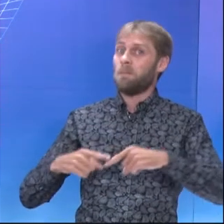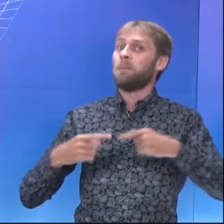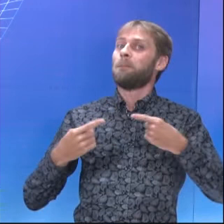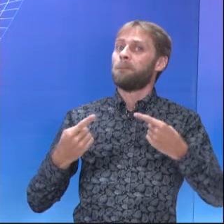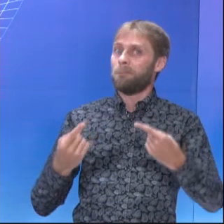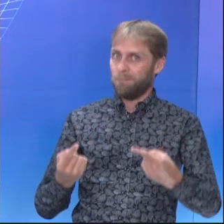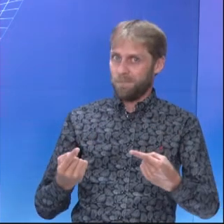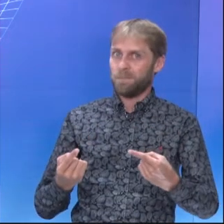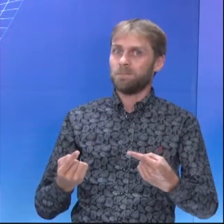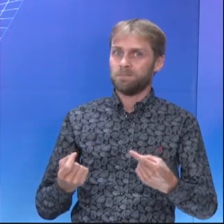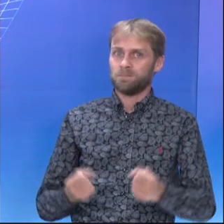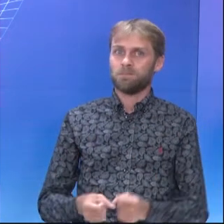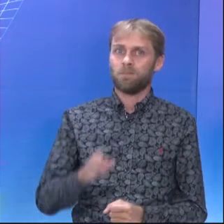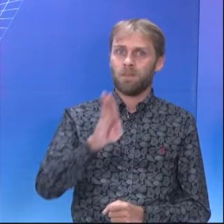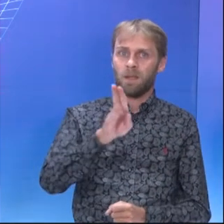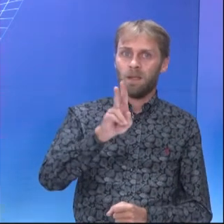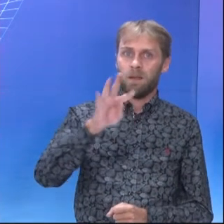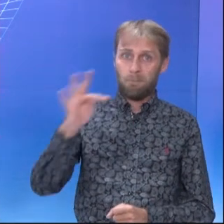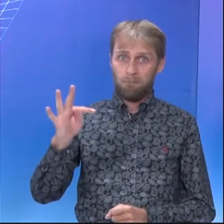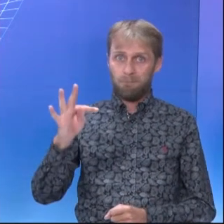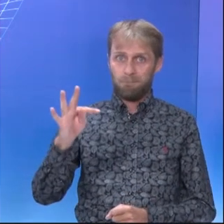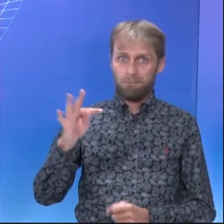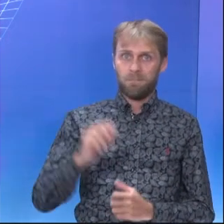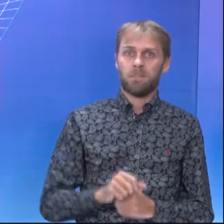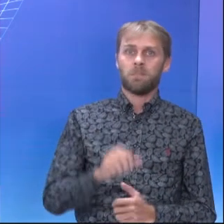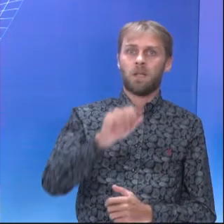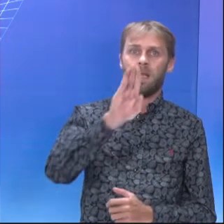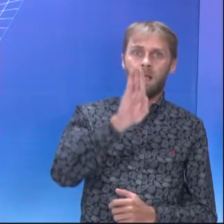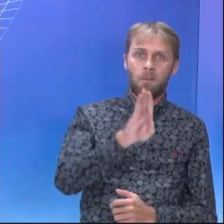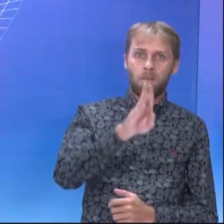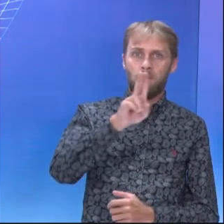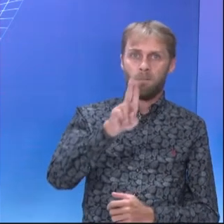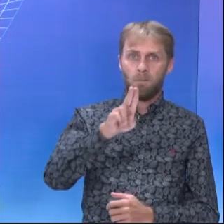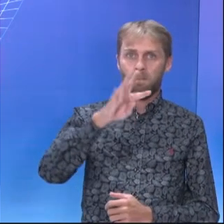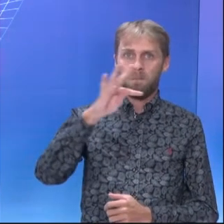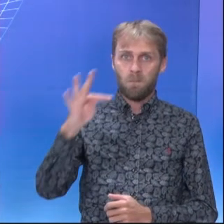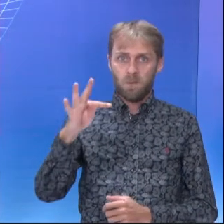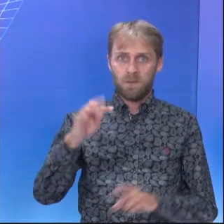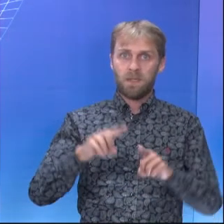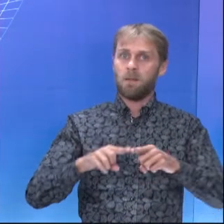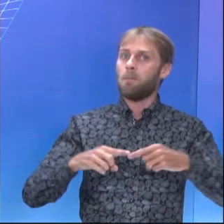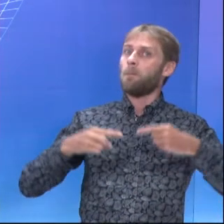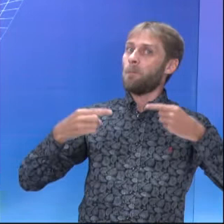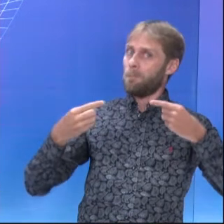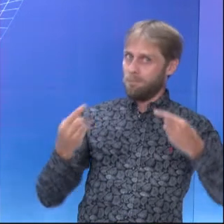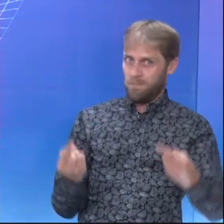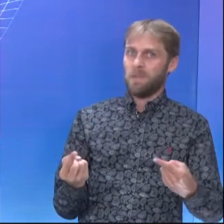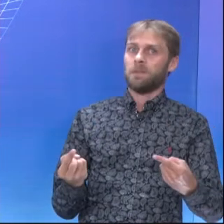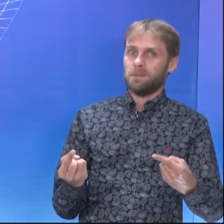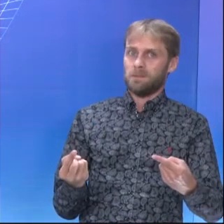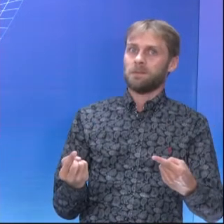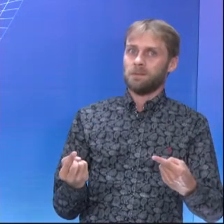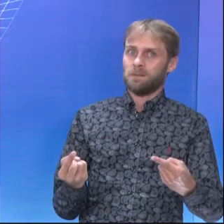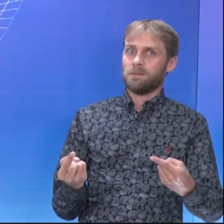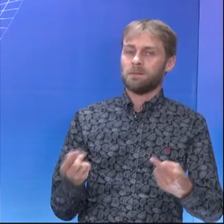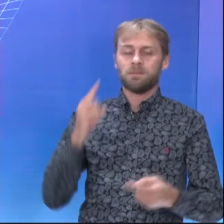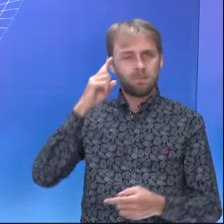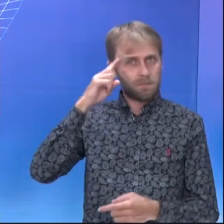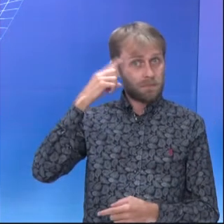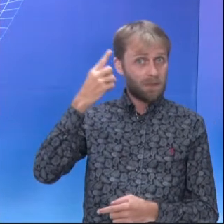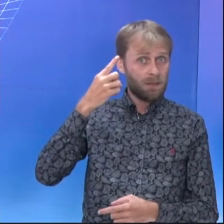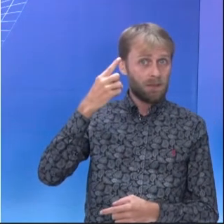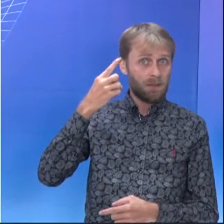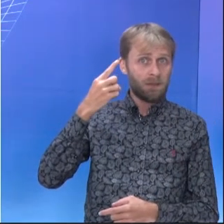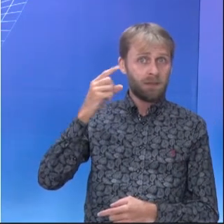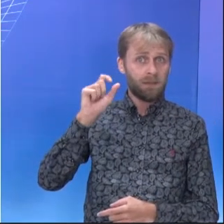But. Eu quero que vocês prestem atenção nesse but. Eu até deixo aí negrito. Por quê? Porque toda vez que você tem o but, você